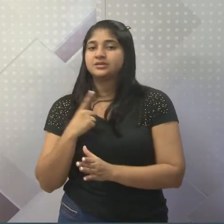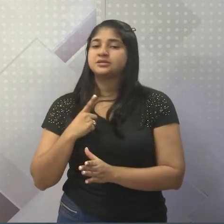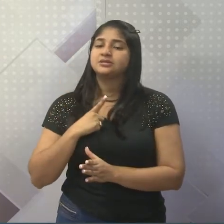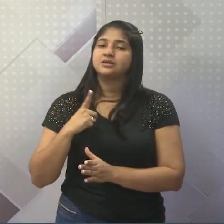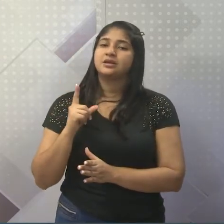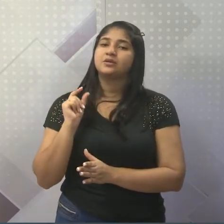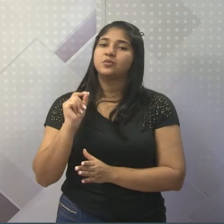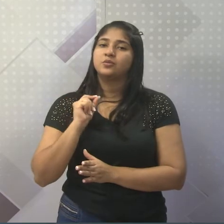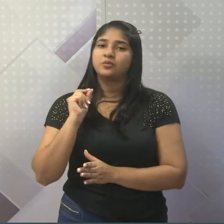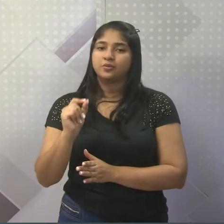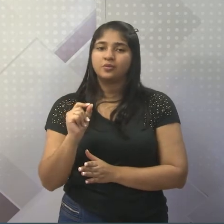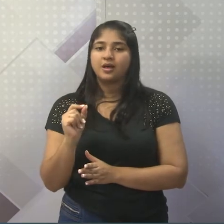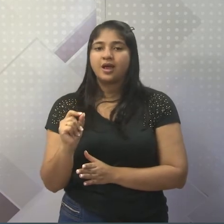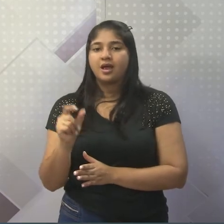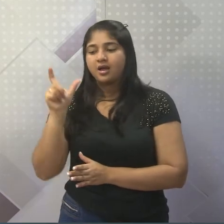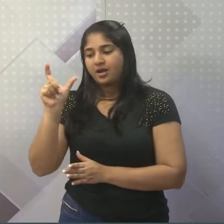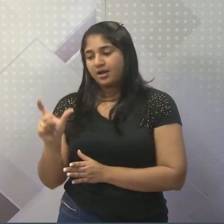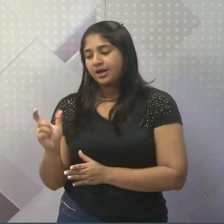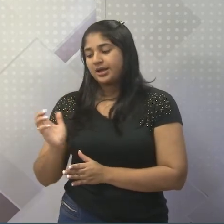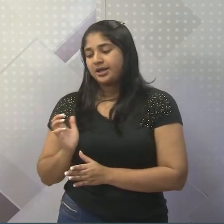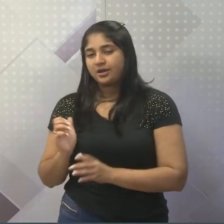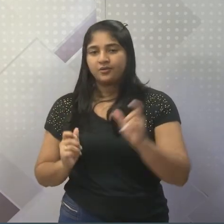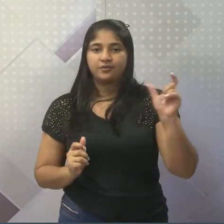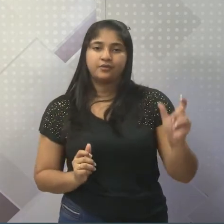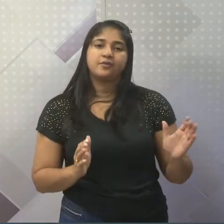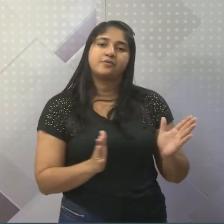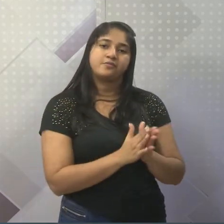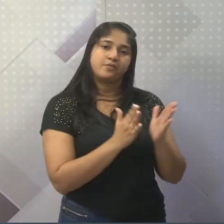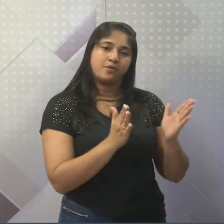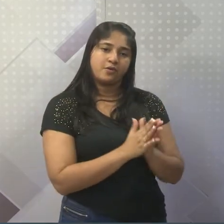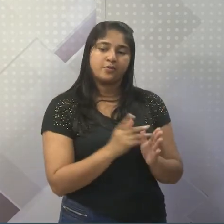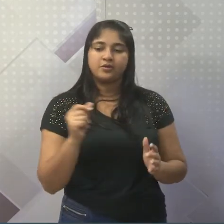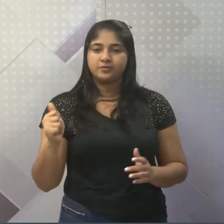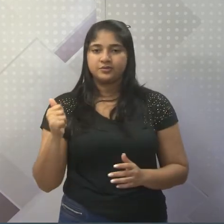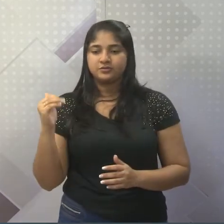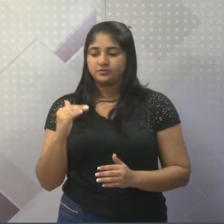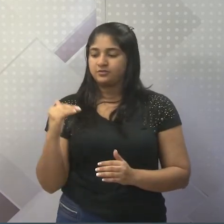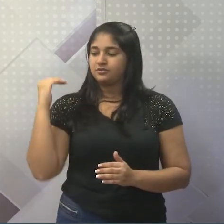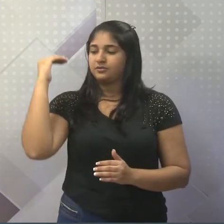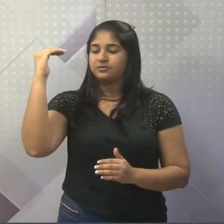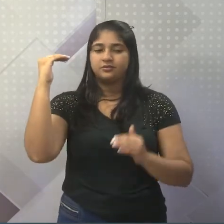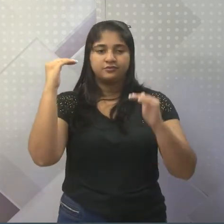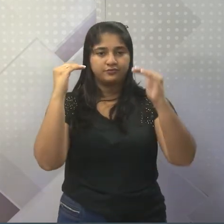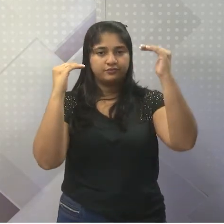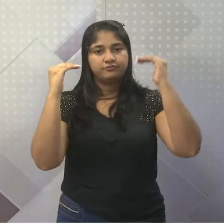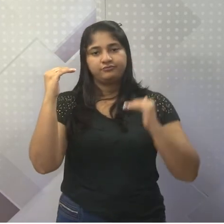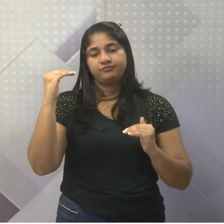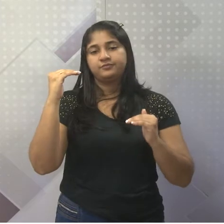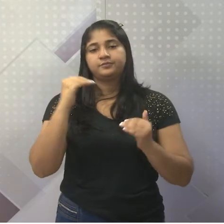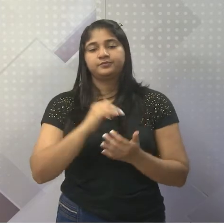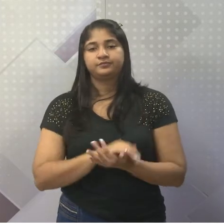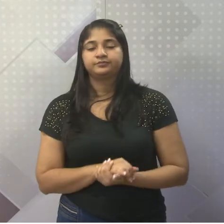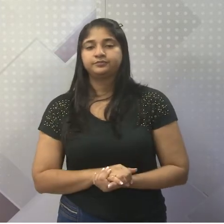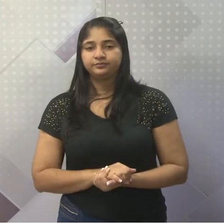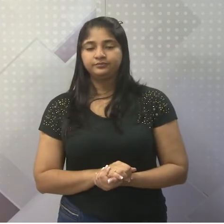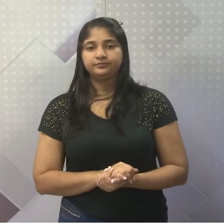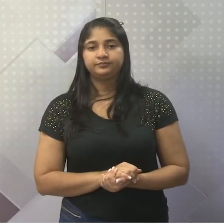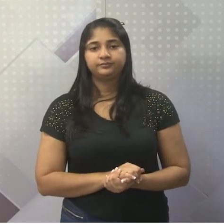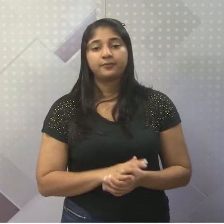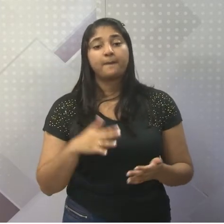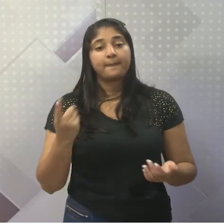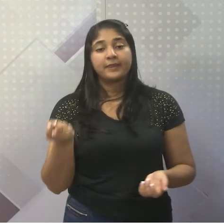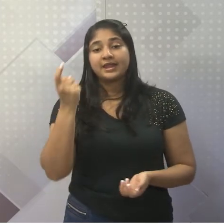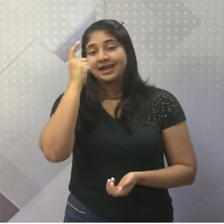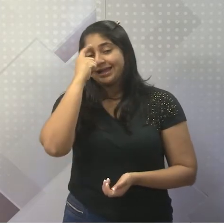vai existir um rico e um pobre. Um dominador e um dominado. Um explorador e um explorado. Então, a Índia